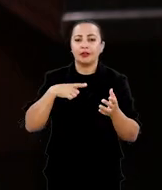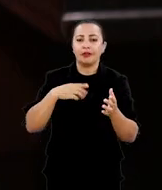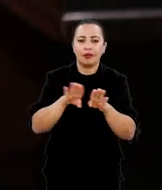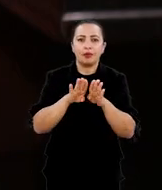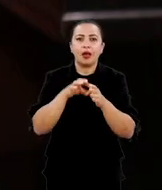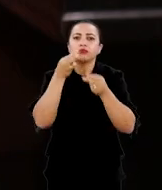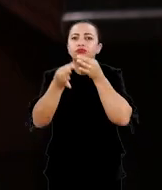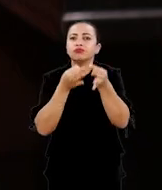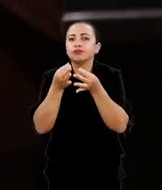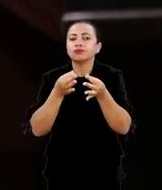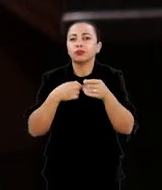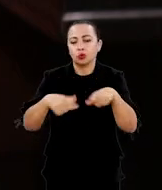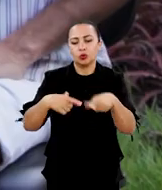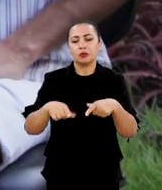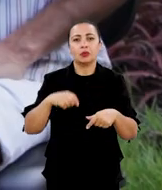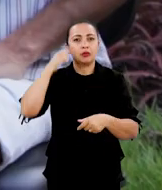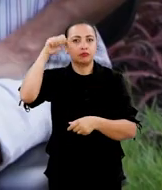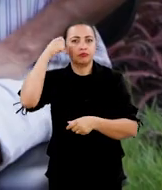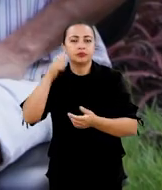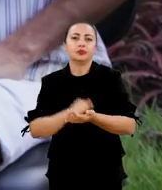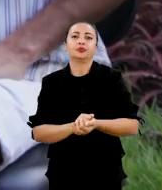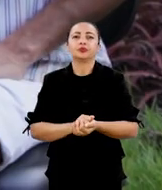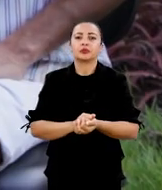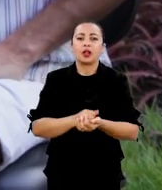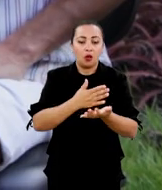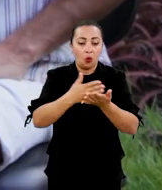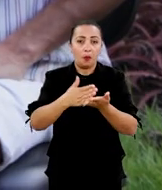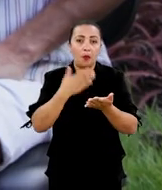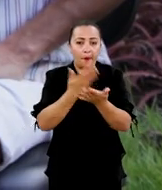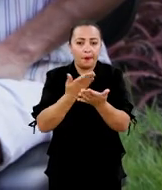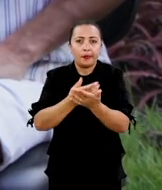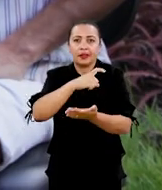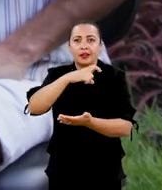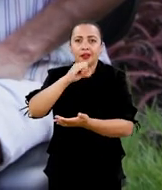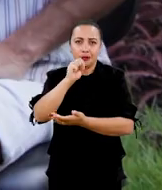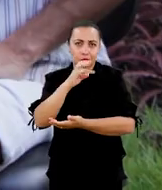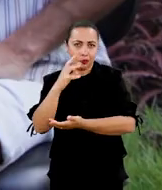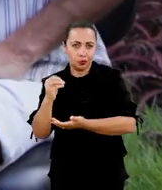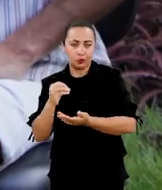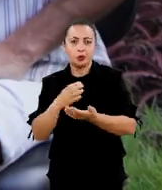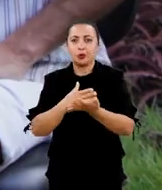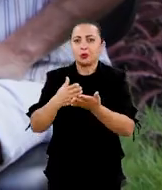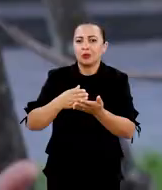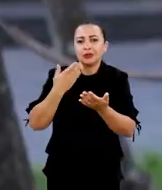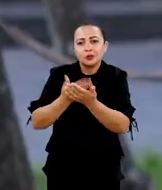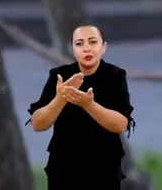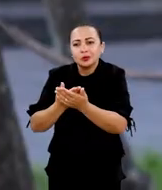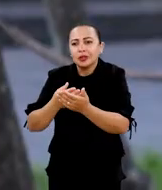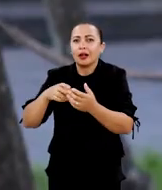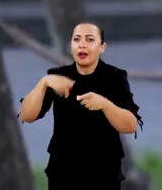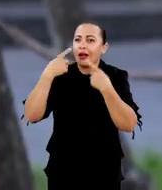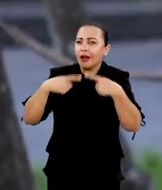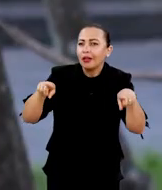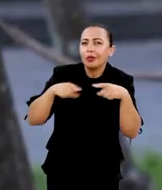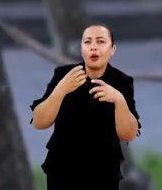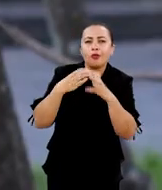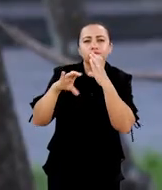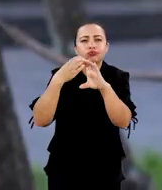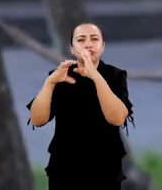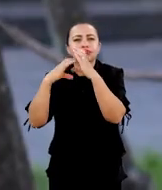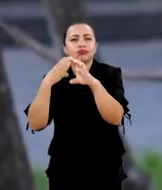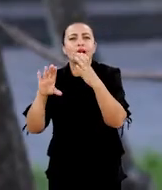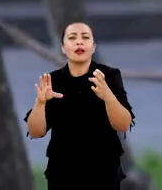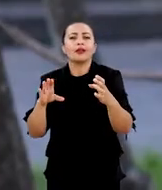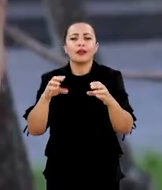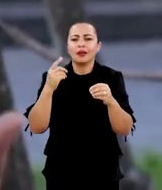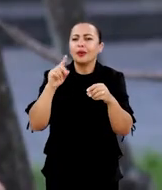atuações dele. A gente começa a estudar Xisto e começa a estudar esse cancioneiro começa a estudar